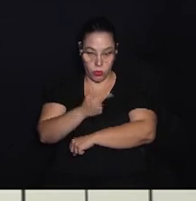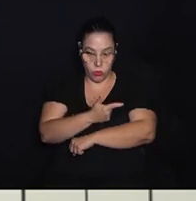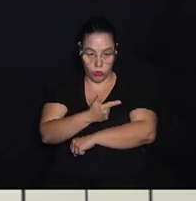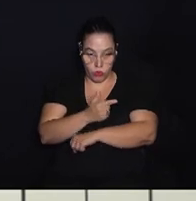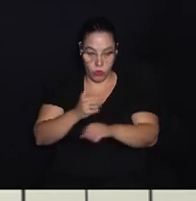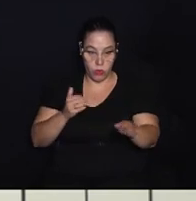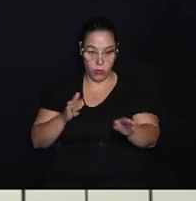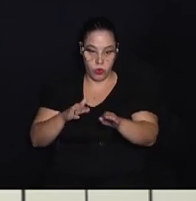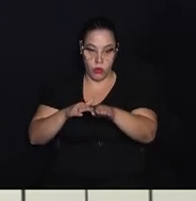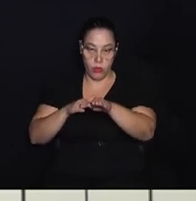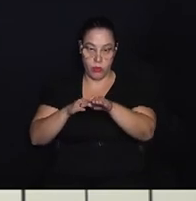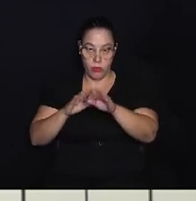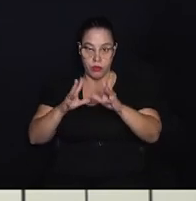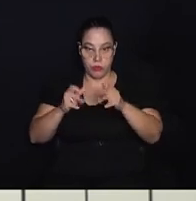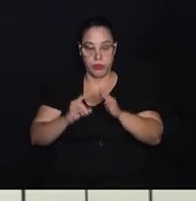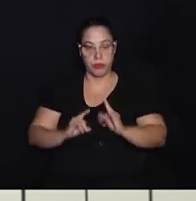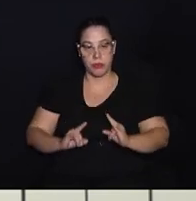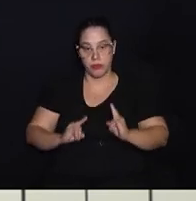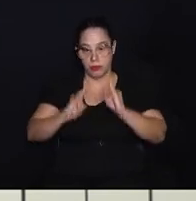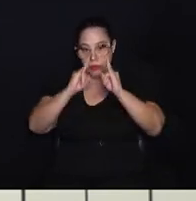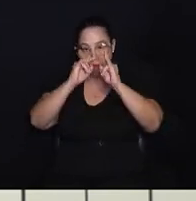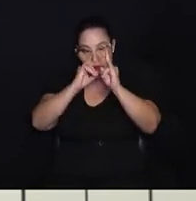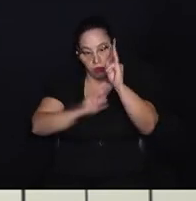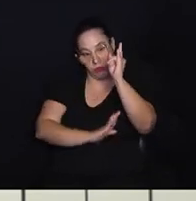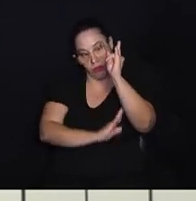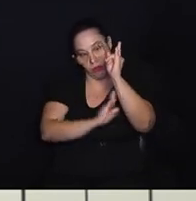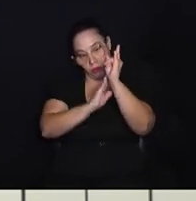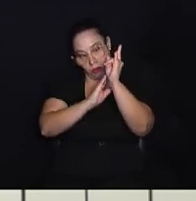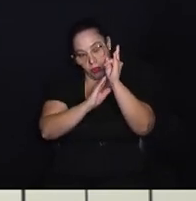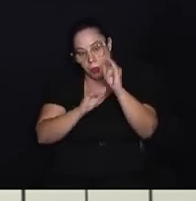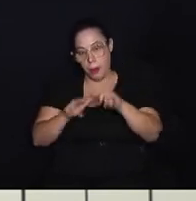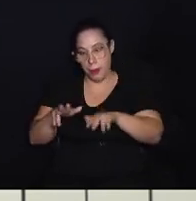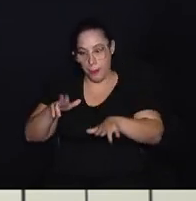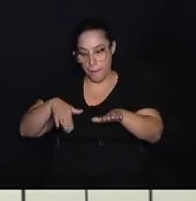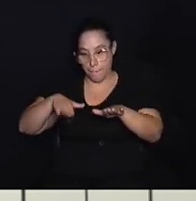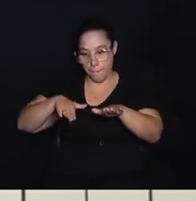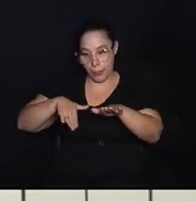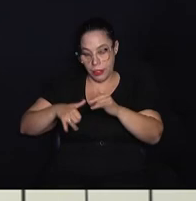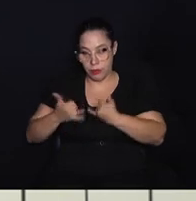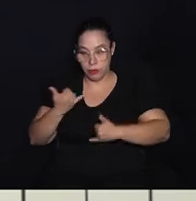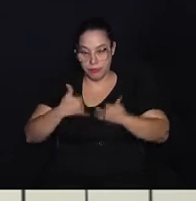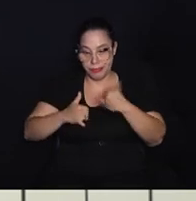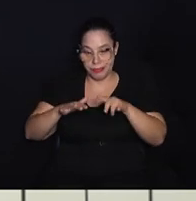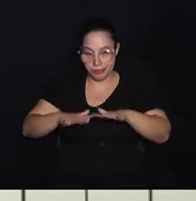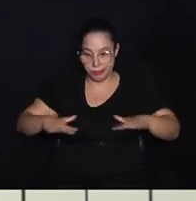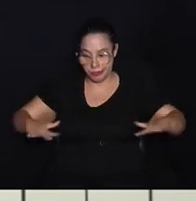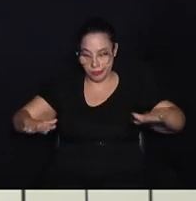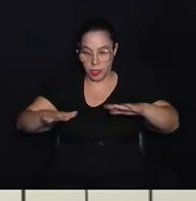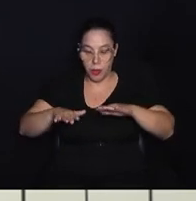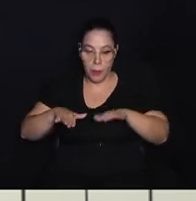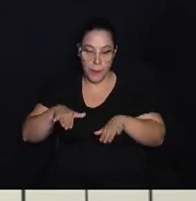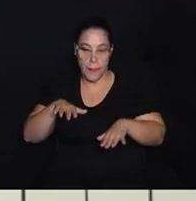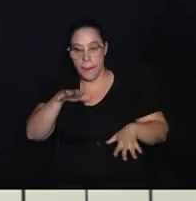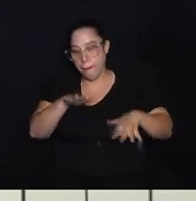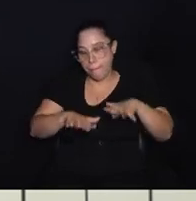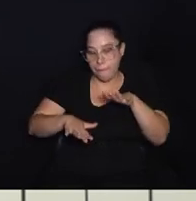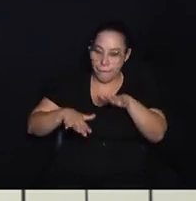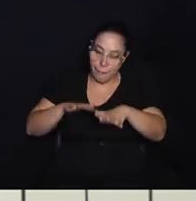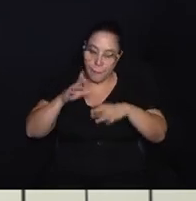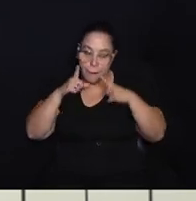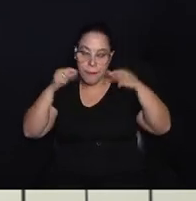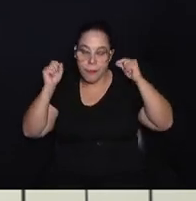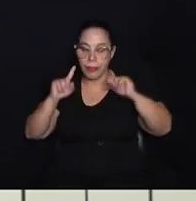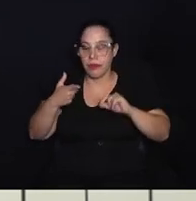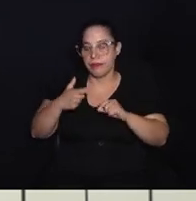apartamentos completos com sacada, elevador, garagem, piscina, playground, espaço para pets, entre outros serviços,